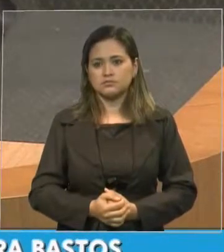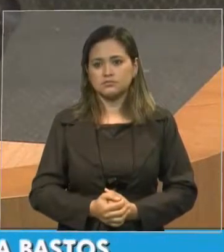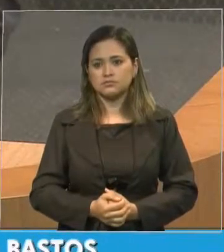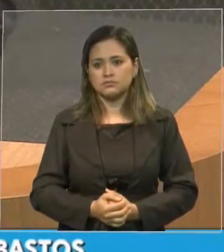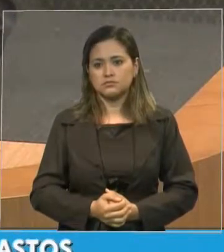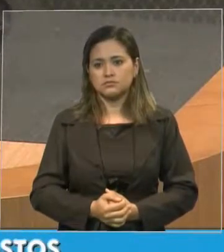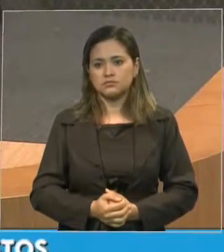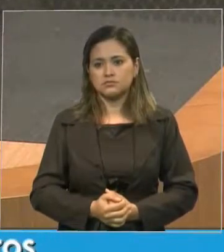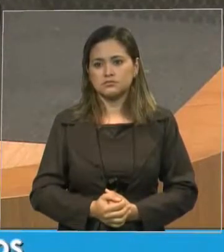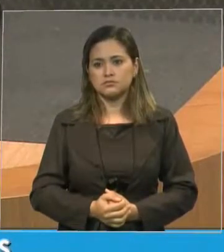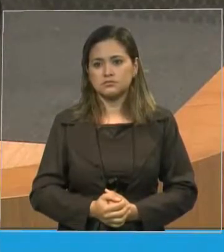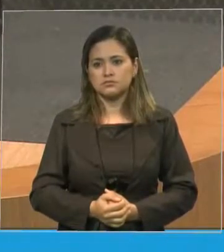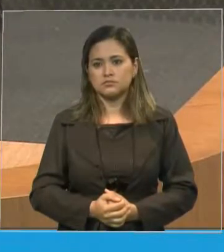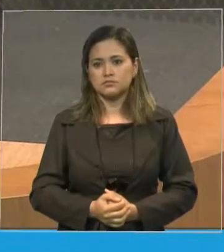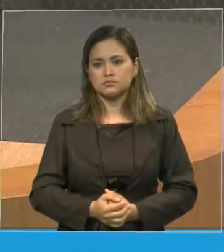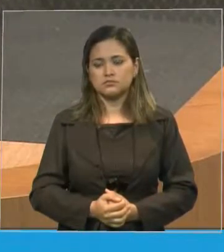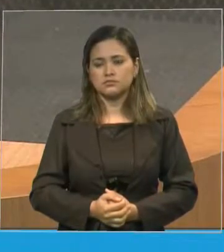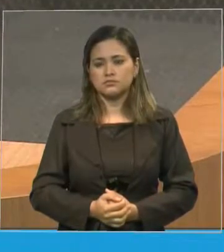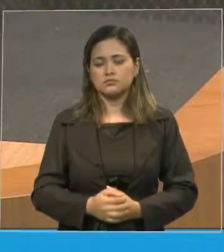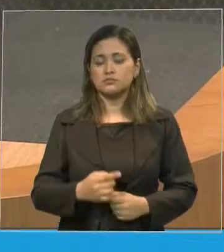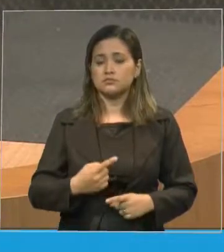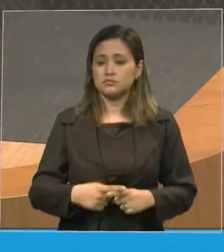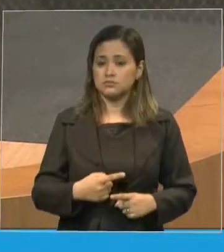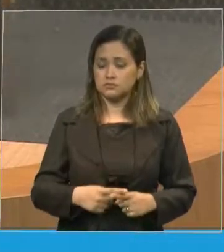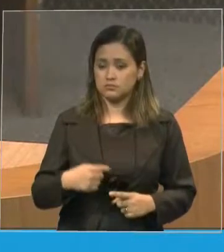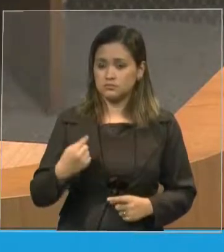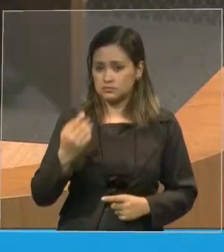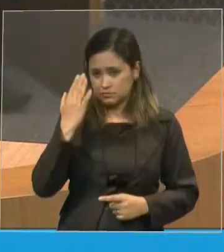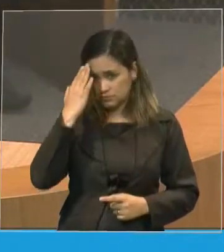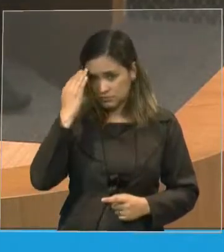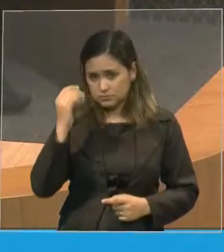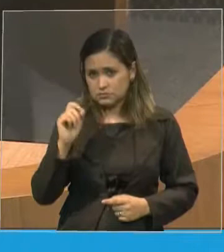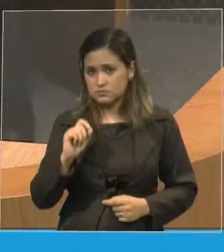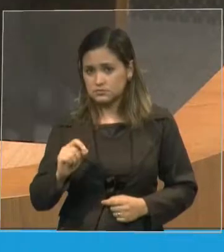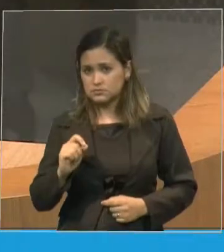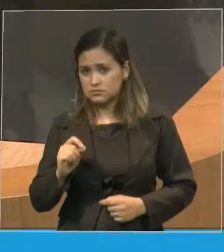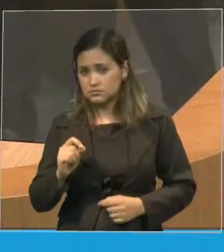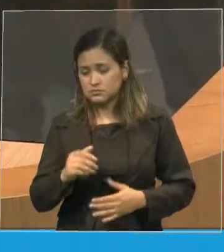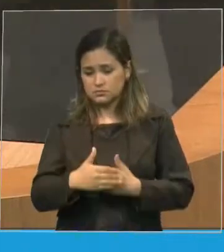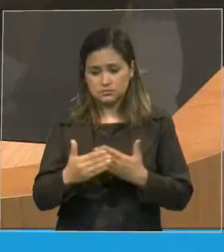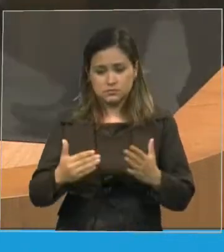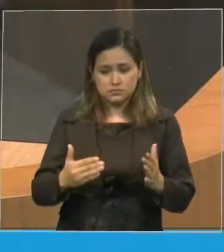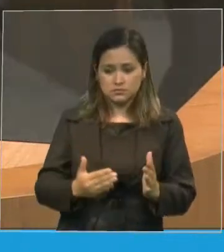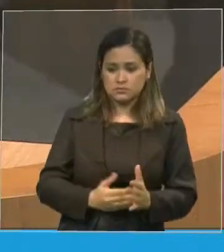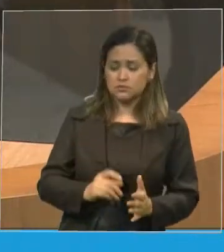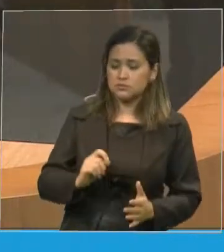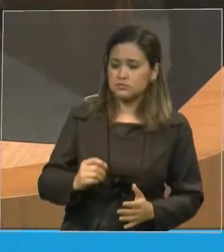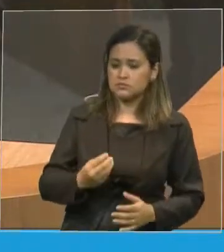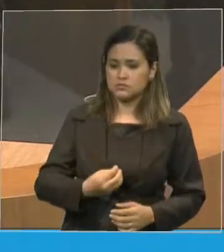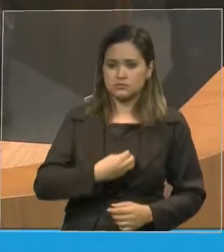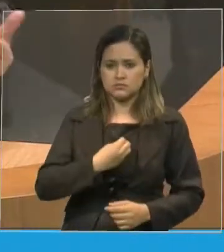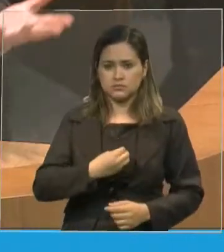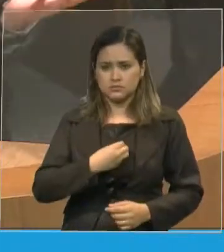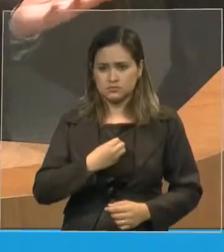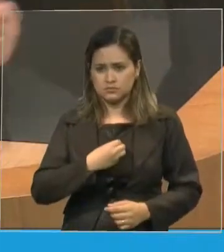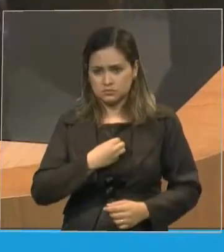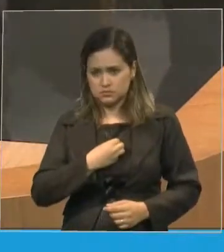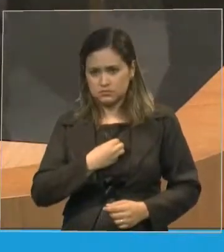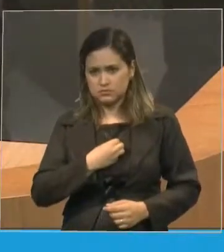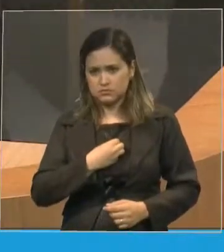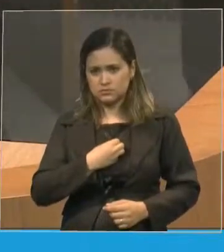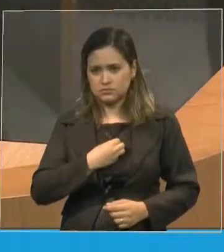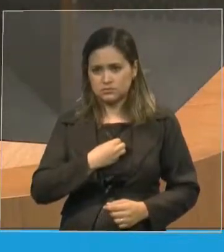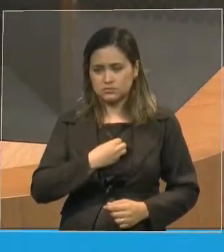reconhecemos que, de nós só, do tempo que vivemos, daquilo que podemos fazer, não somos